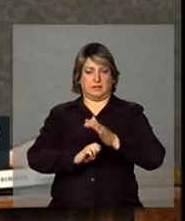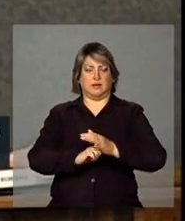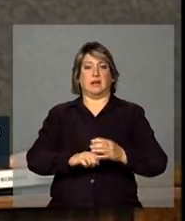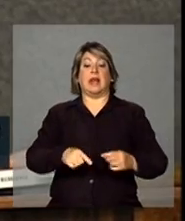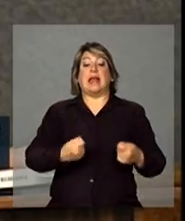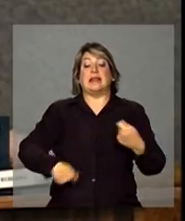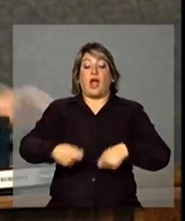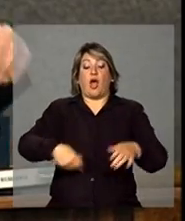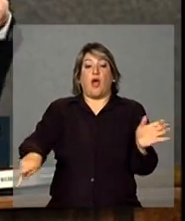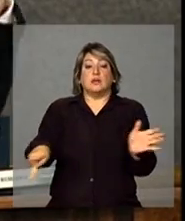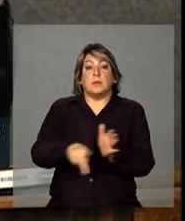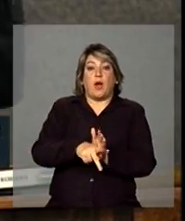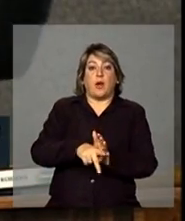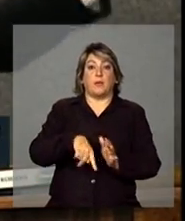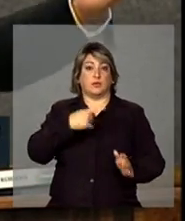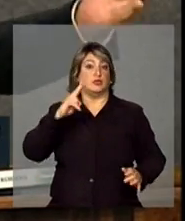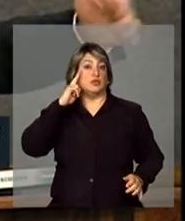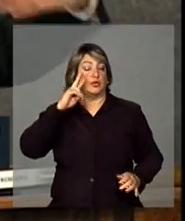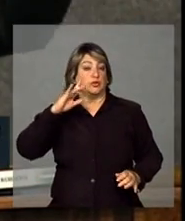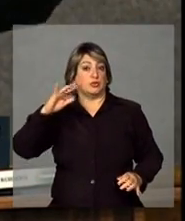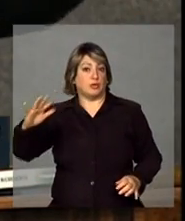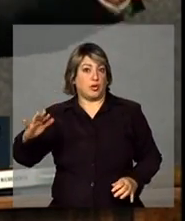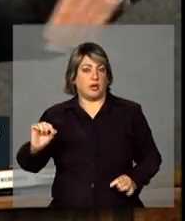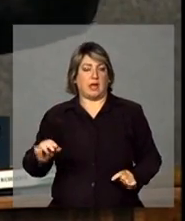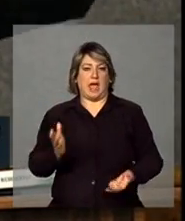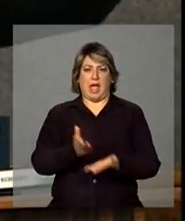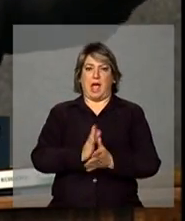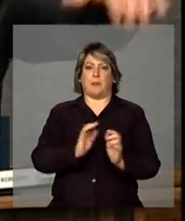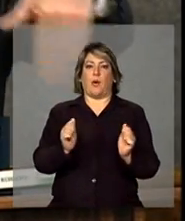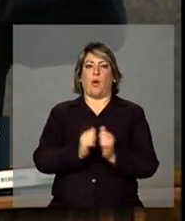próprio acabou com a crise